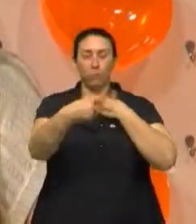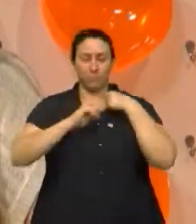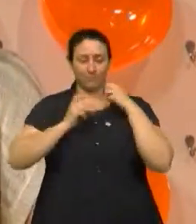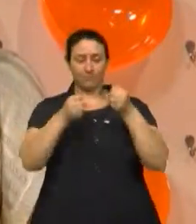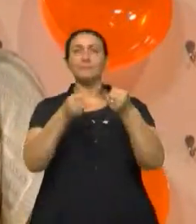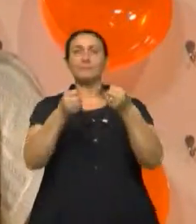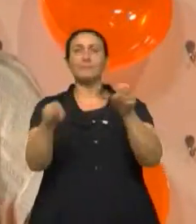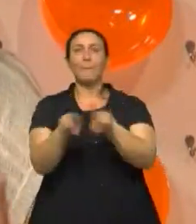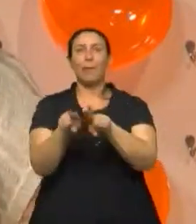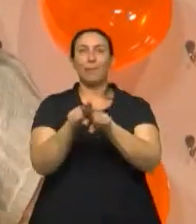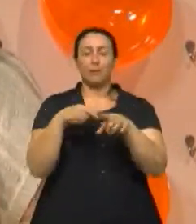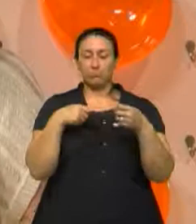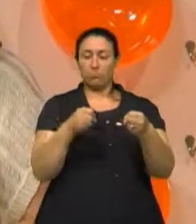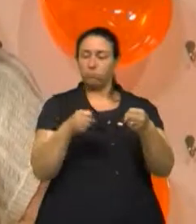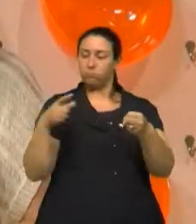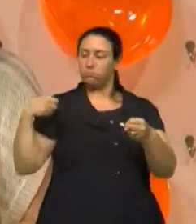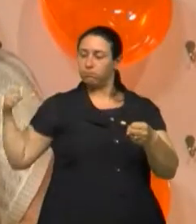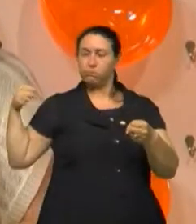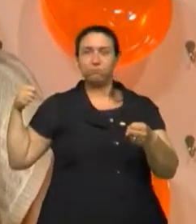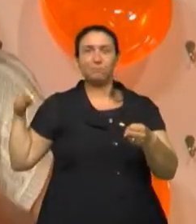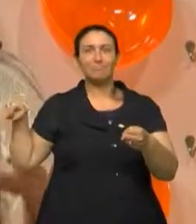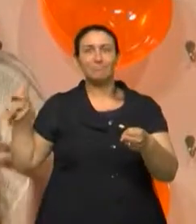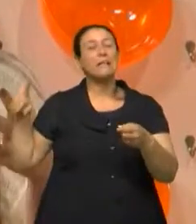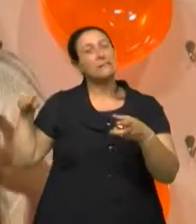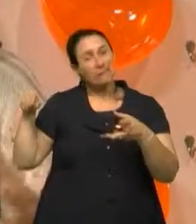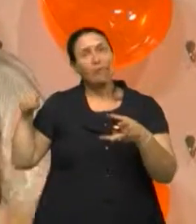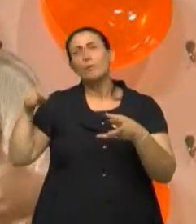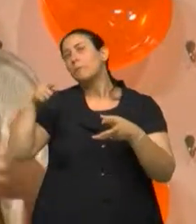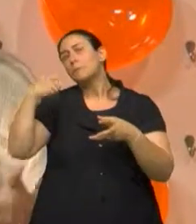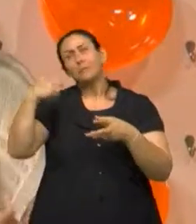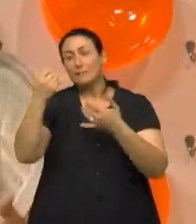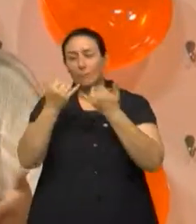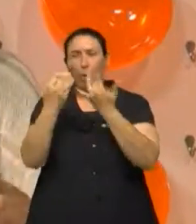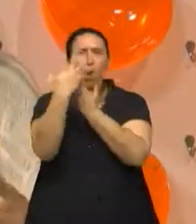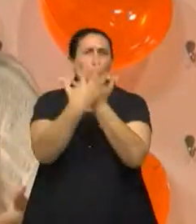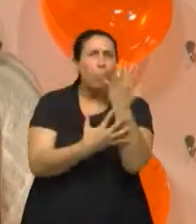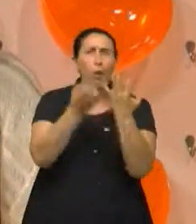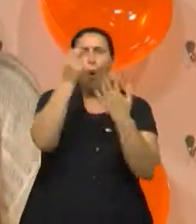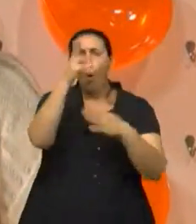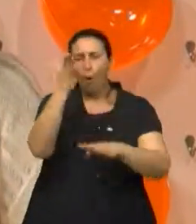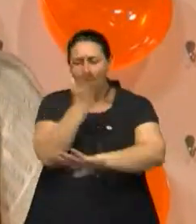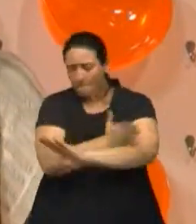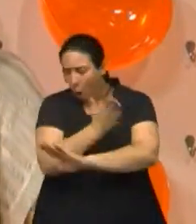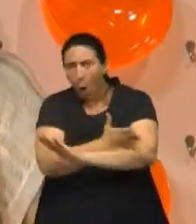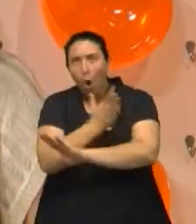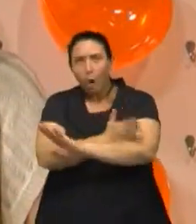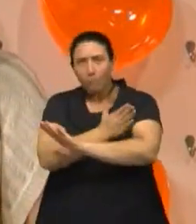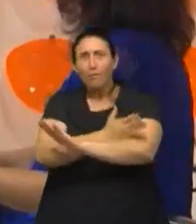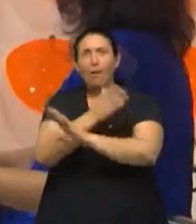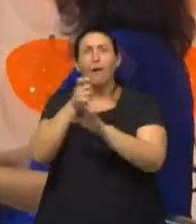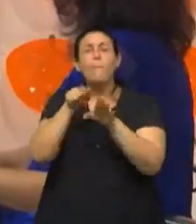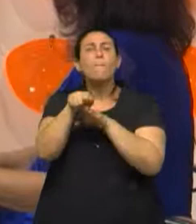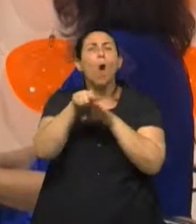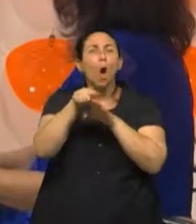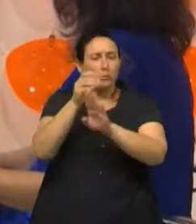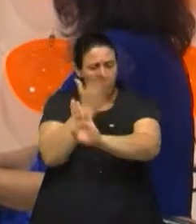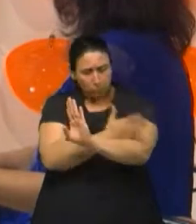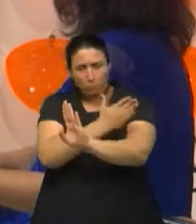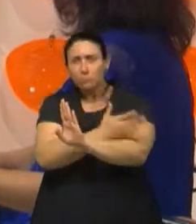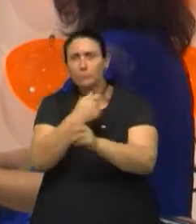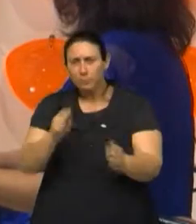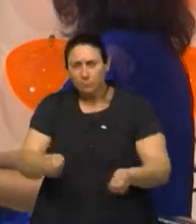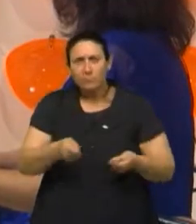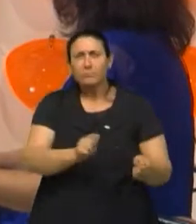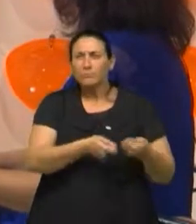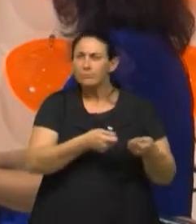choque se ele tocar na vítima, sem um mecanismo de barreira, como luva, bota de borracha, que vai isolar, né? ok. E madeira,